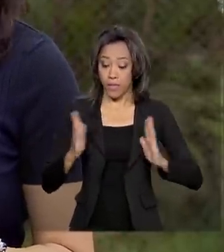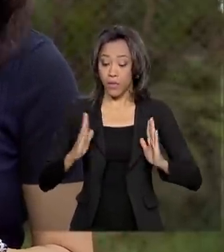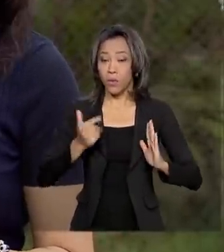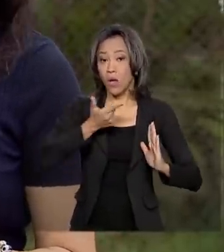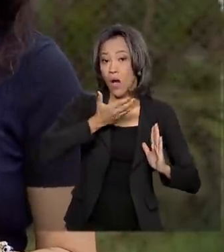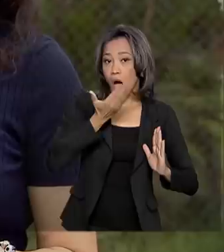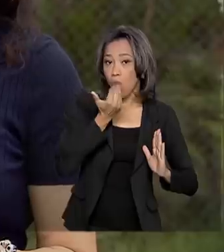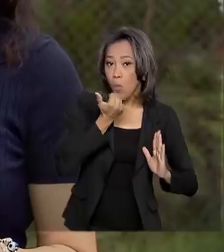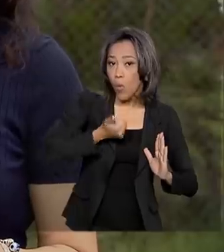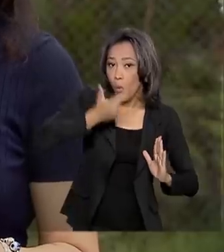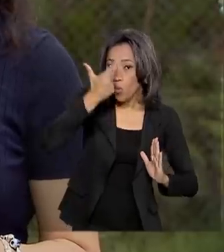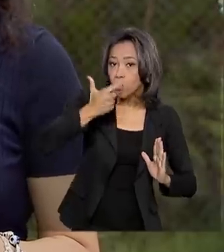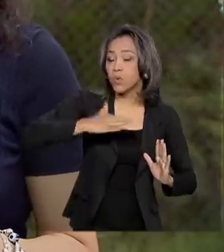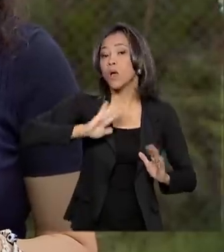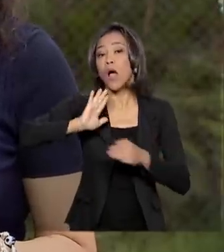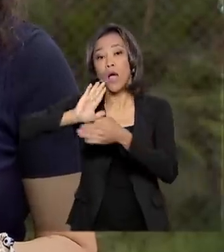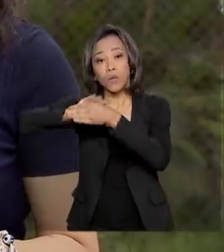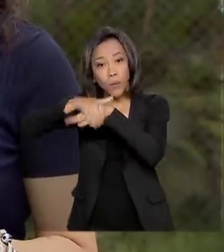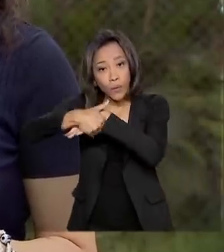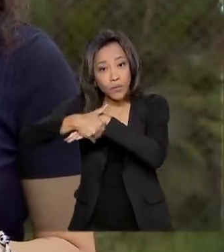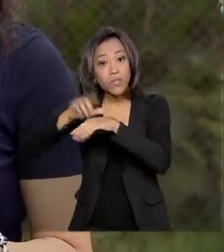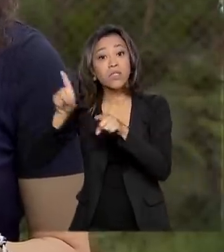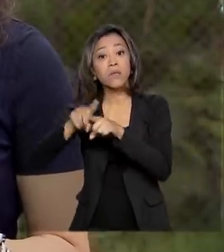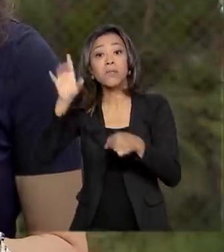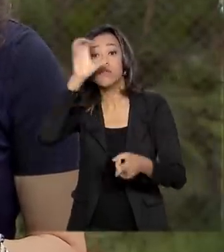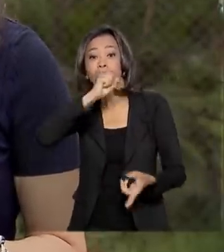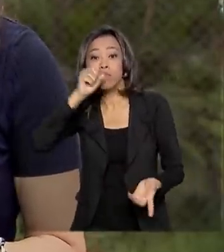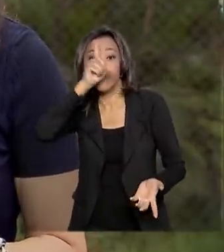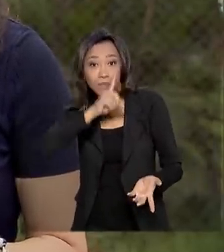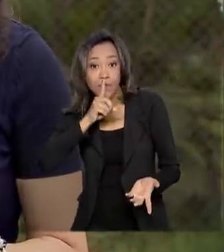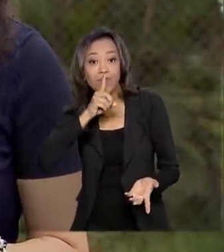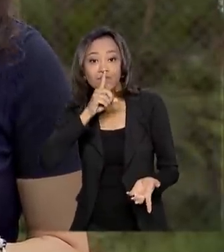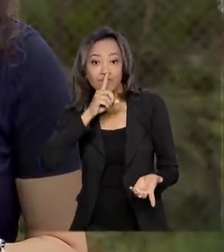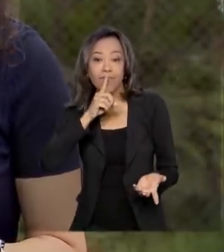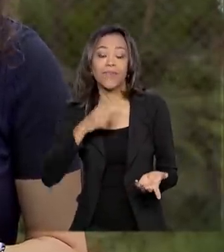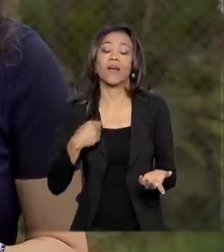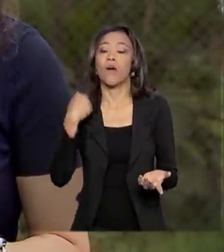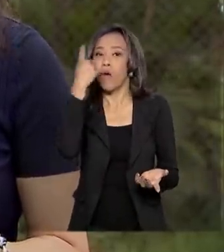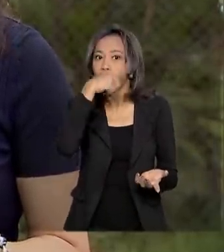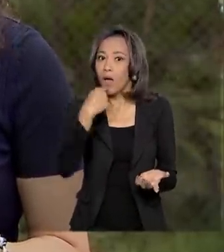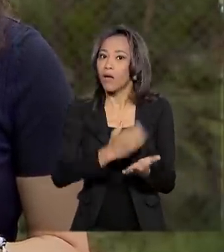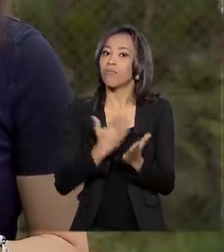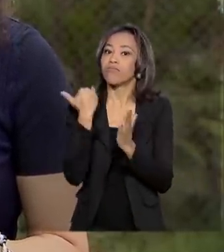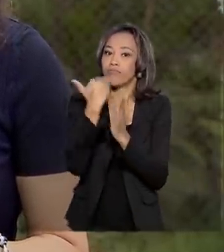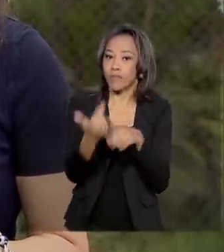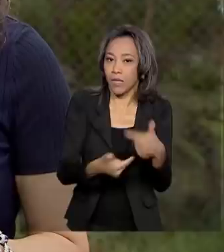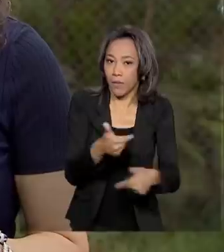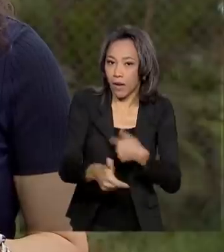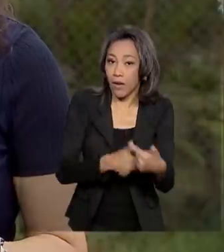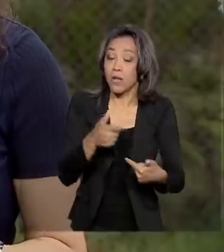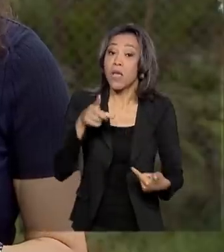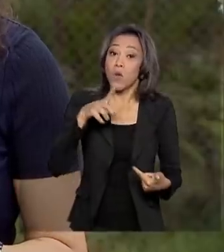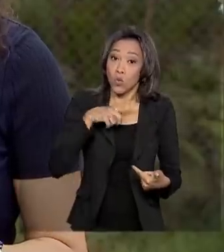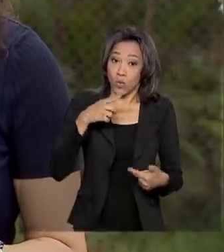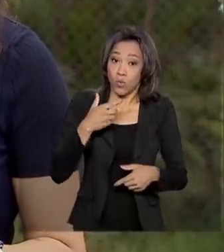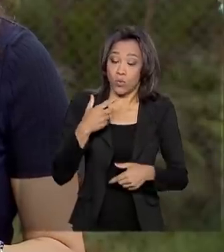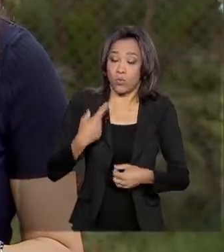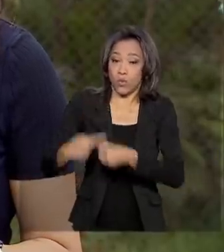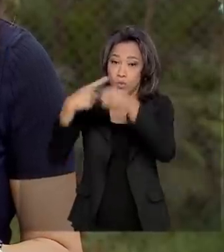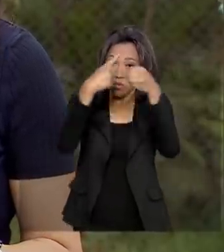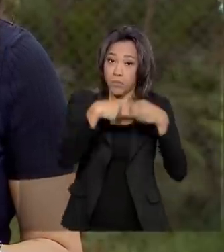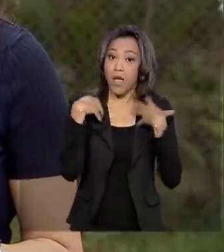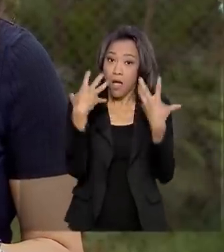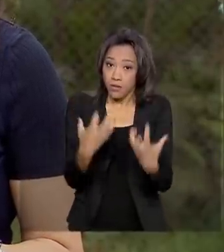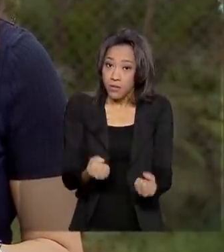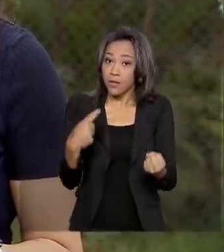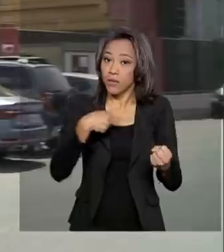almoço, da noite e também aos finais de semana. Os municípios que aderem ao programa recebem recursos extras do